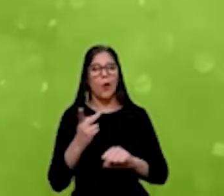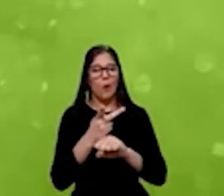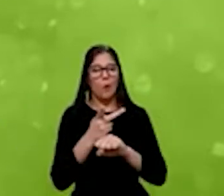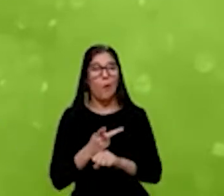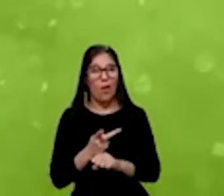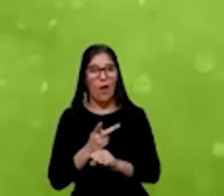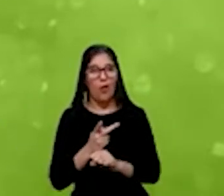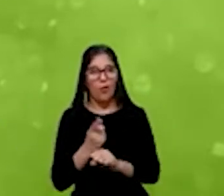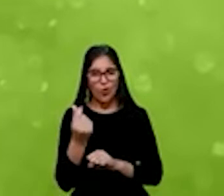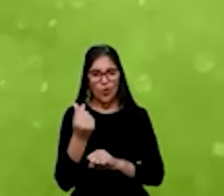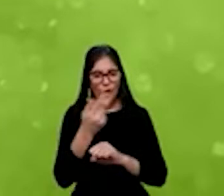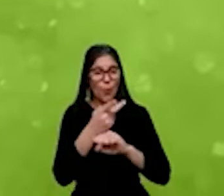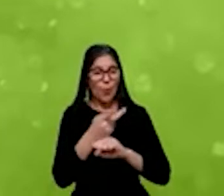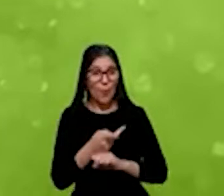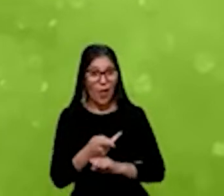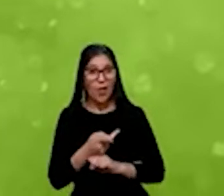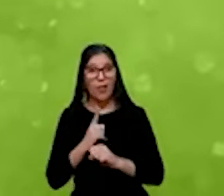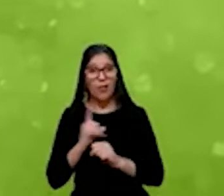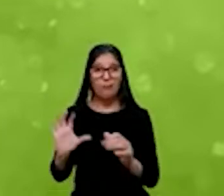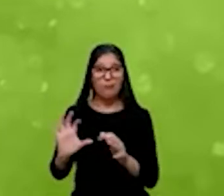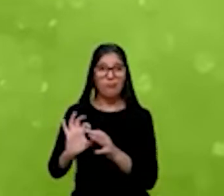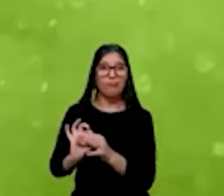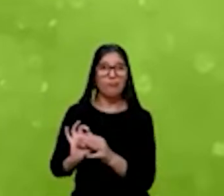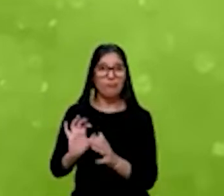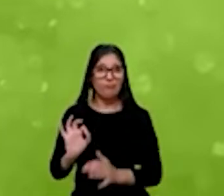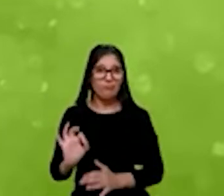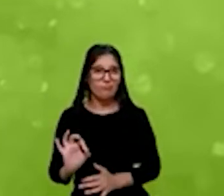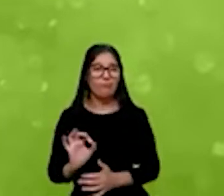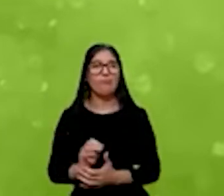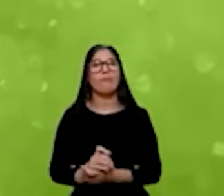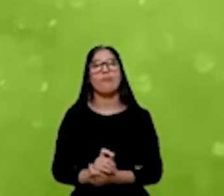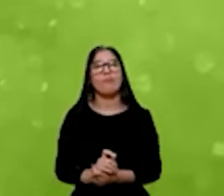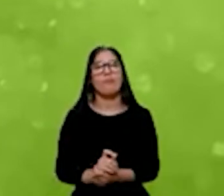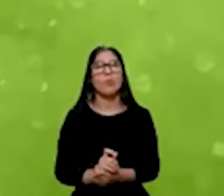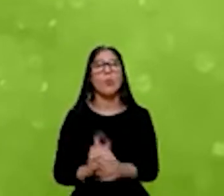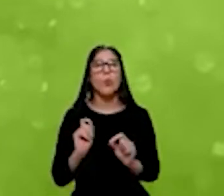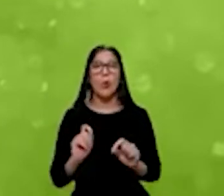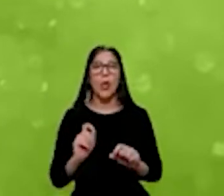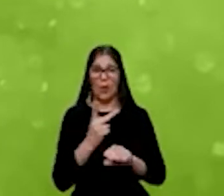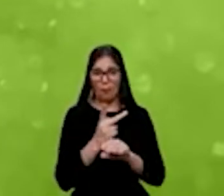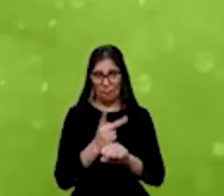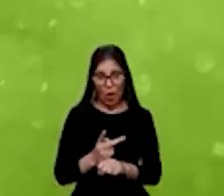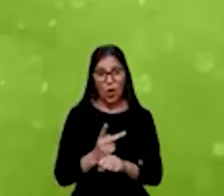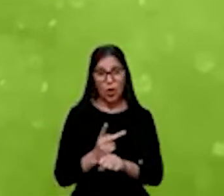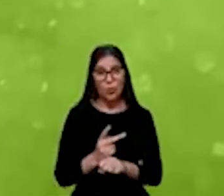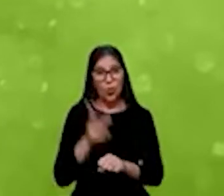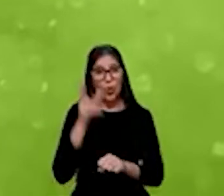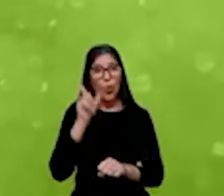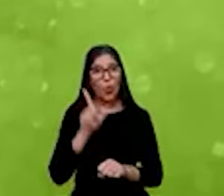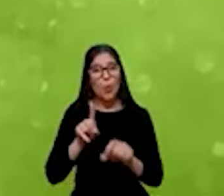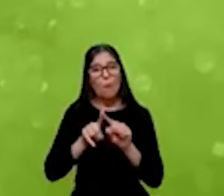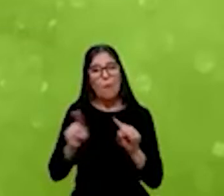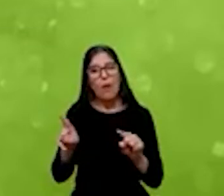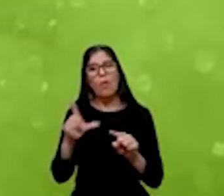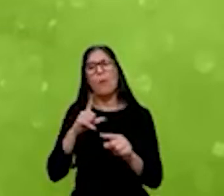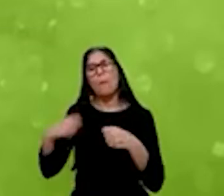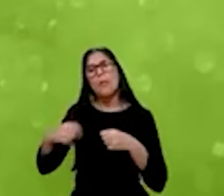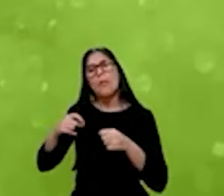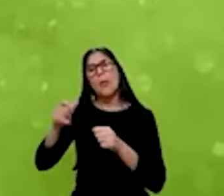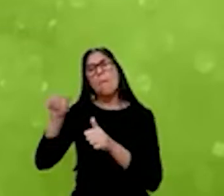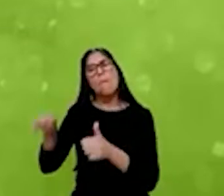Também no jargão, a gente chama dos linked loans. Ou seja, eu te dou crédito, mas vinculado a alguma melhoria de impacto,